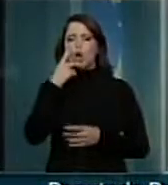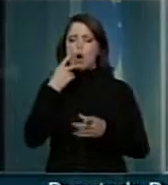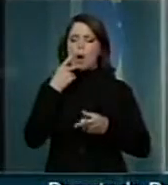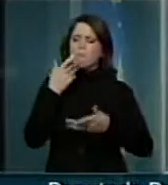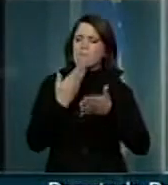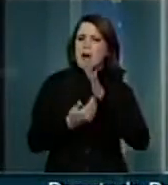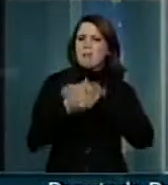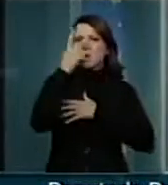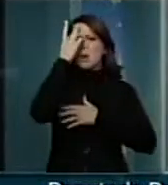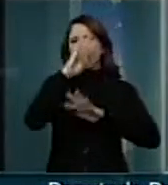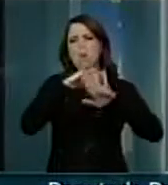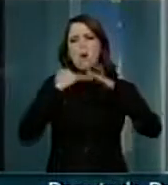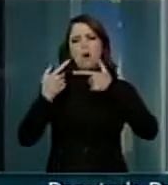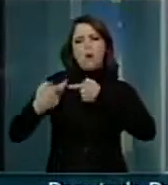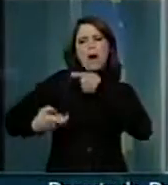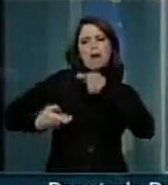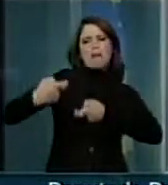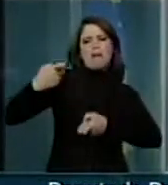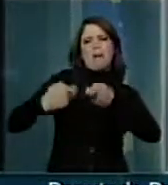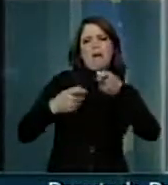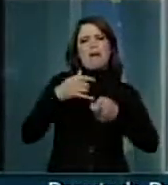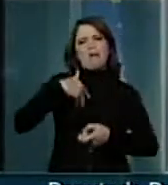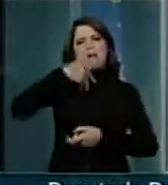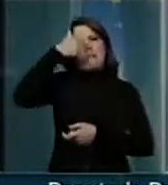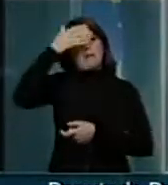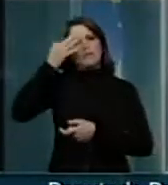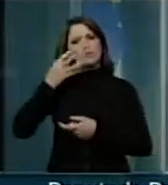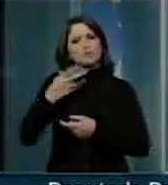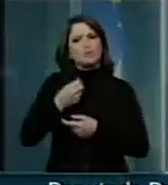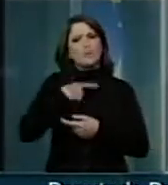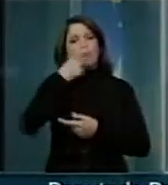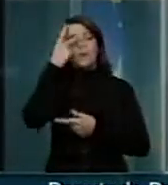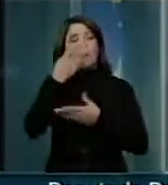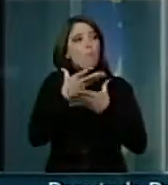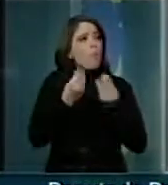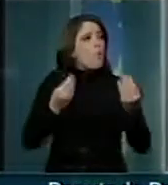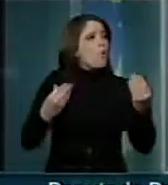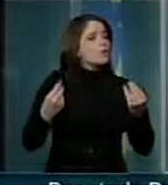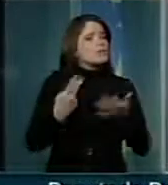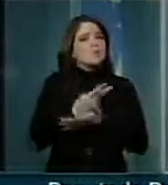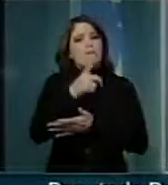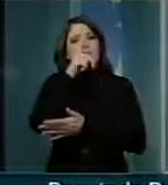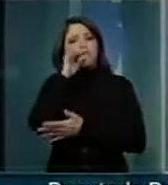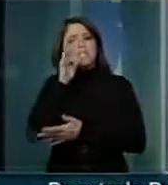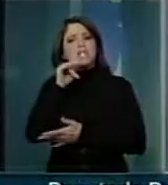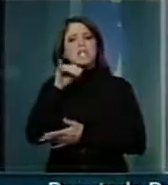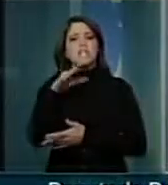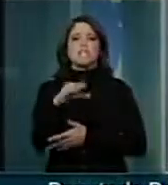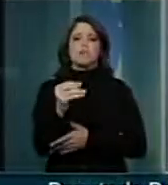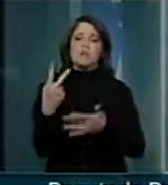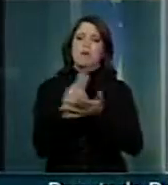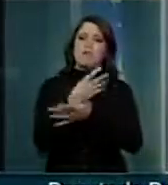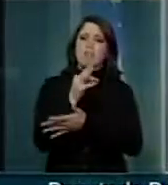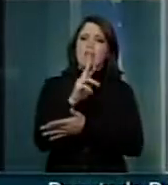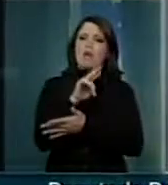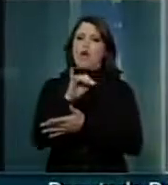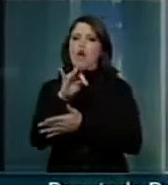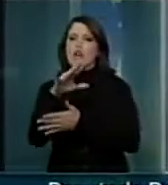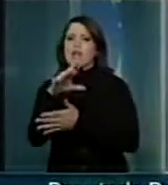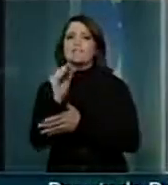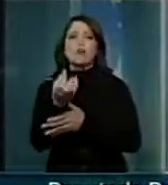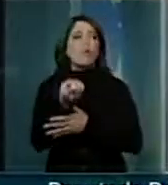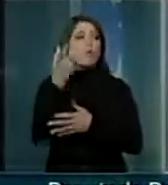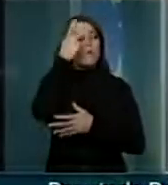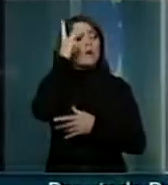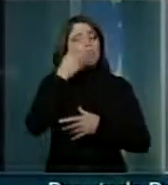nos últimos anos e com os familiares de vítimas do terrorismo e com os sobreviventes de atentados em todo